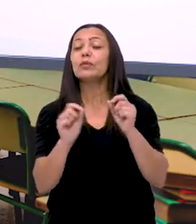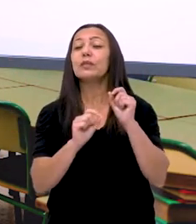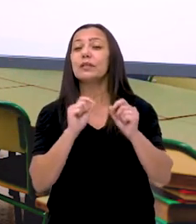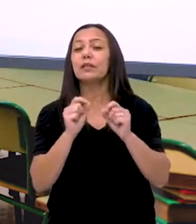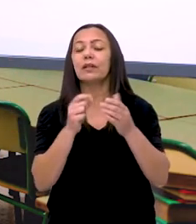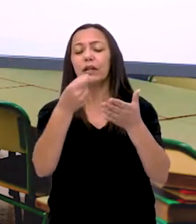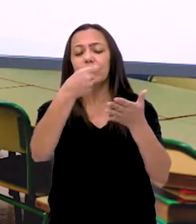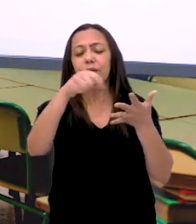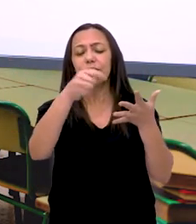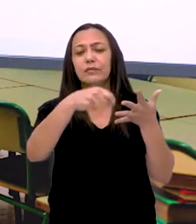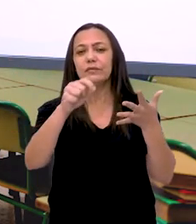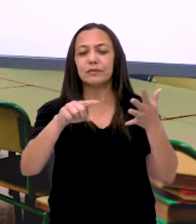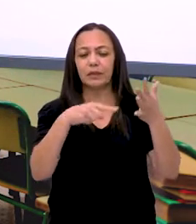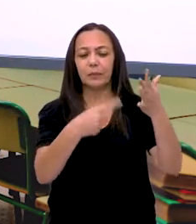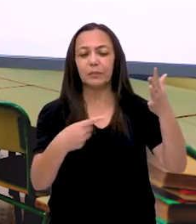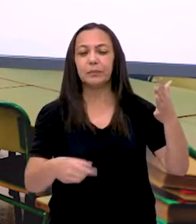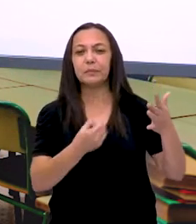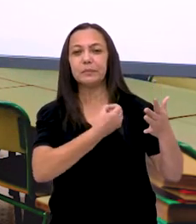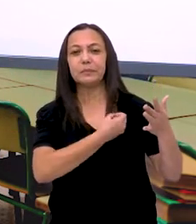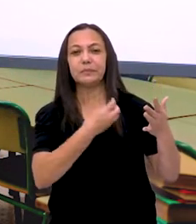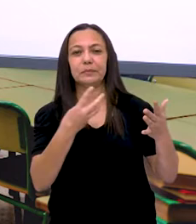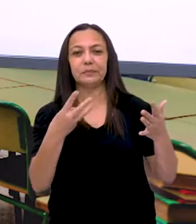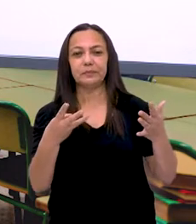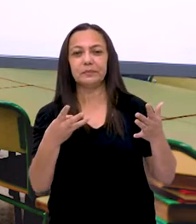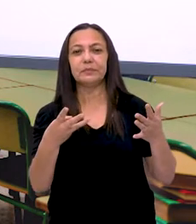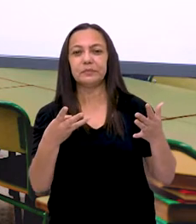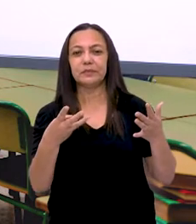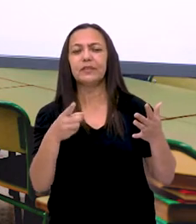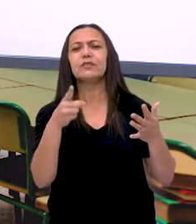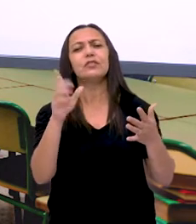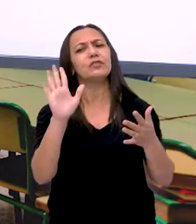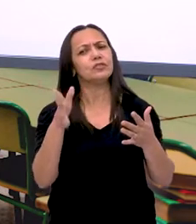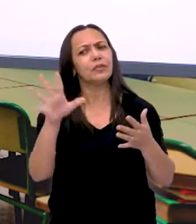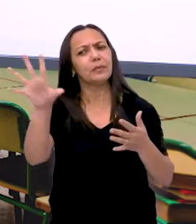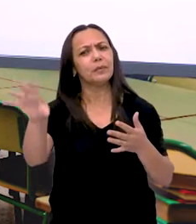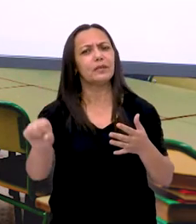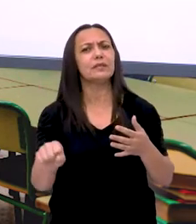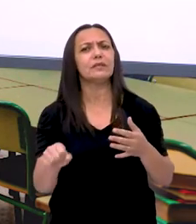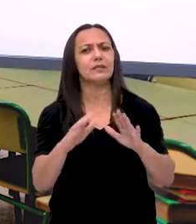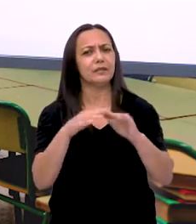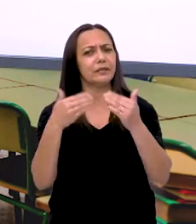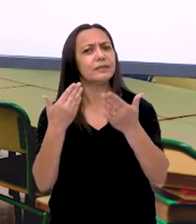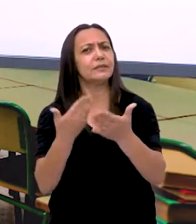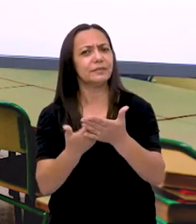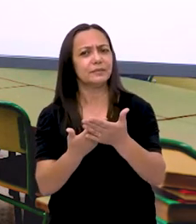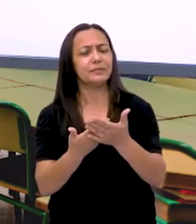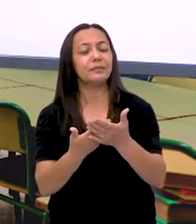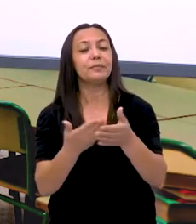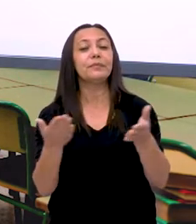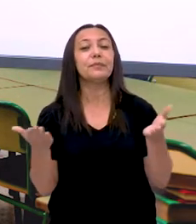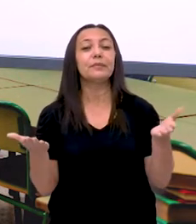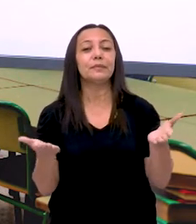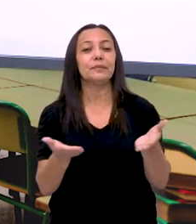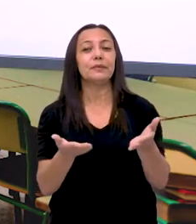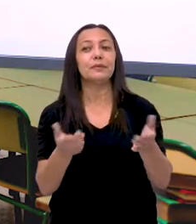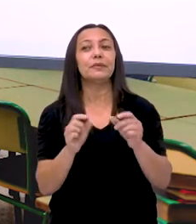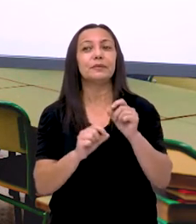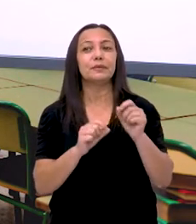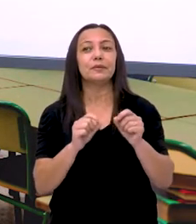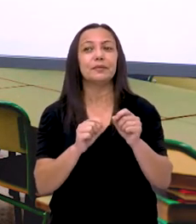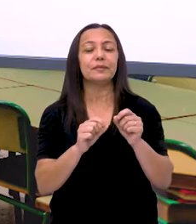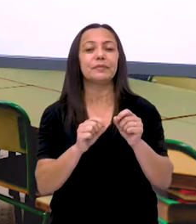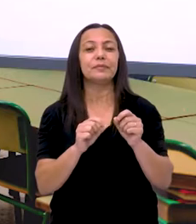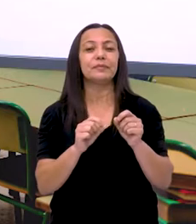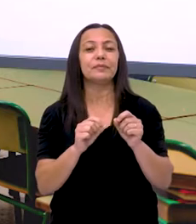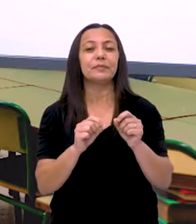vocês a correção da apostilha 3 do material que vocês receberam. Hoje nós temos